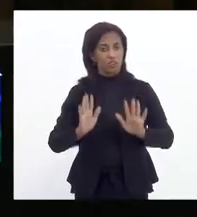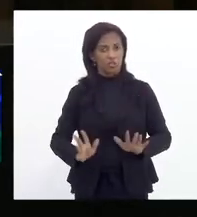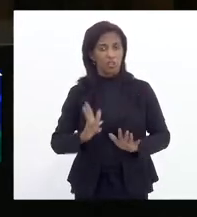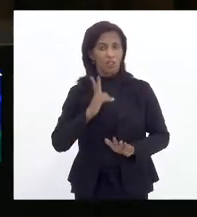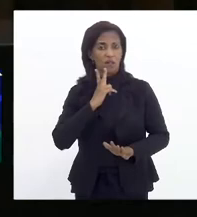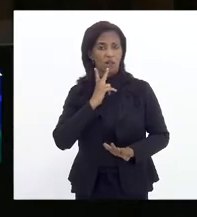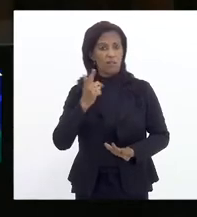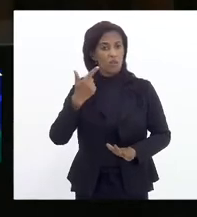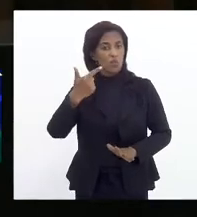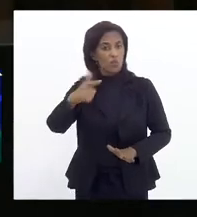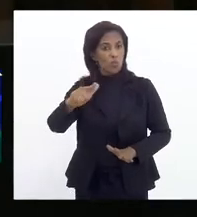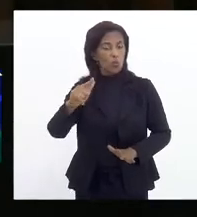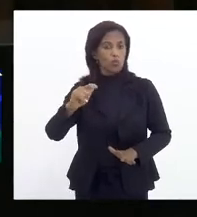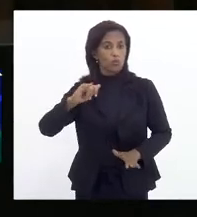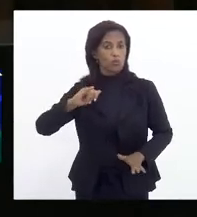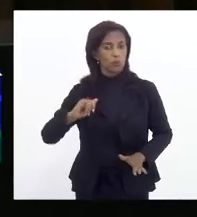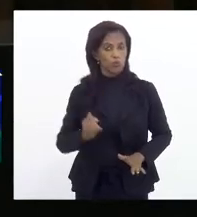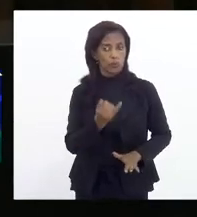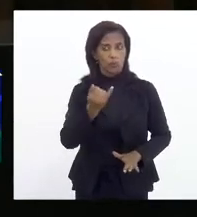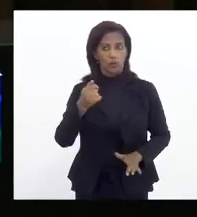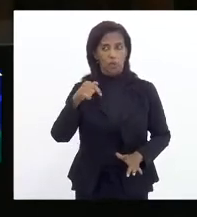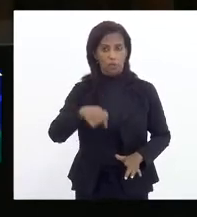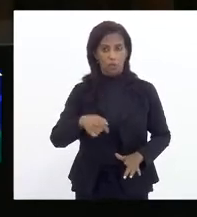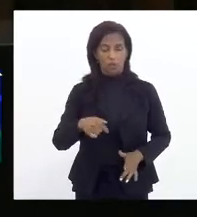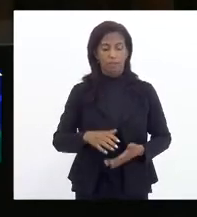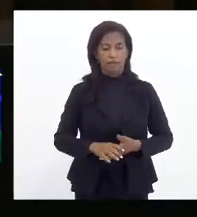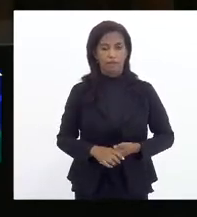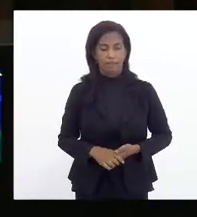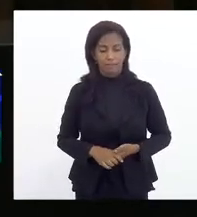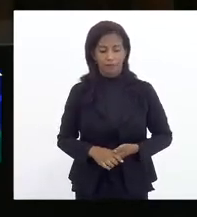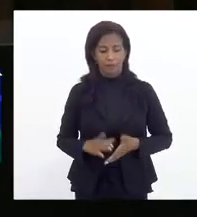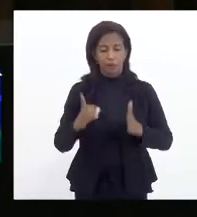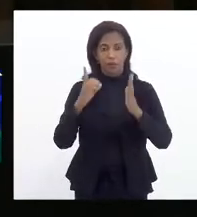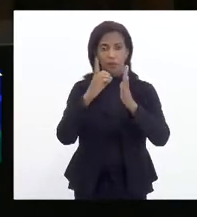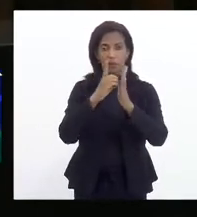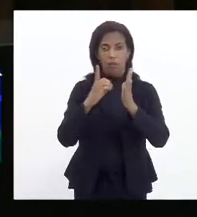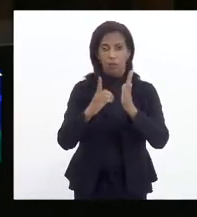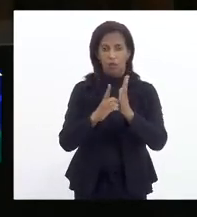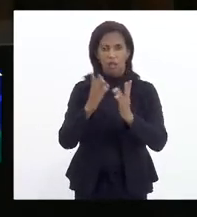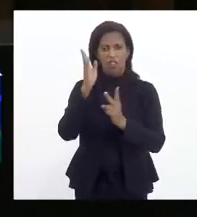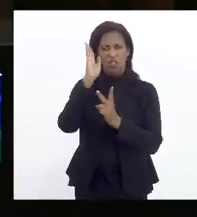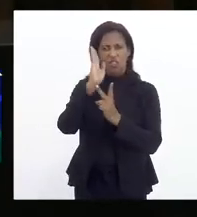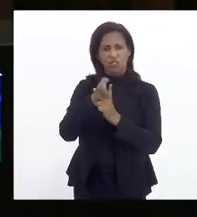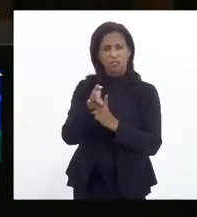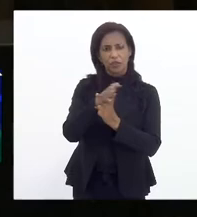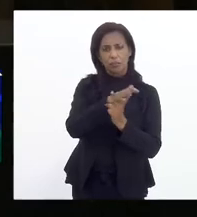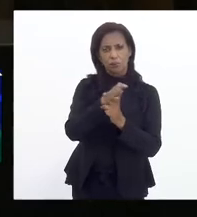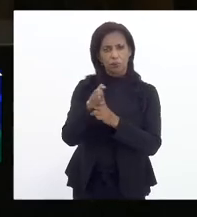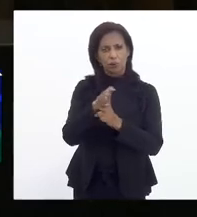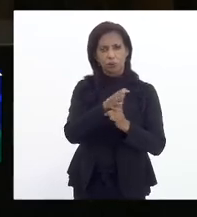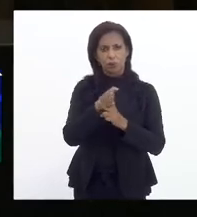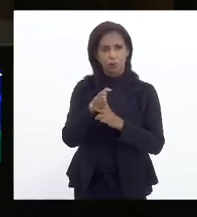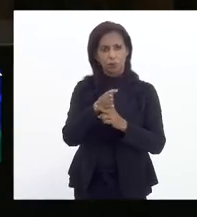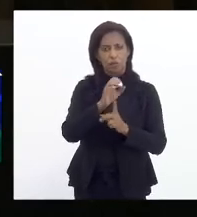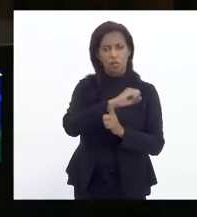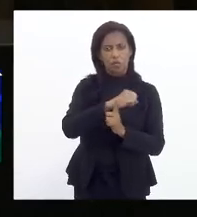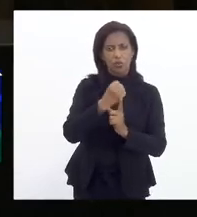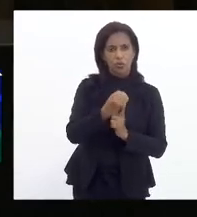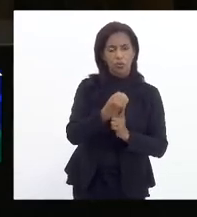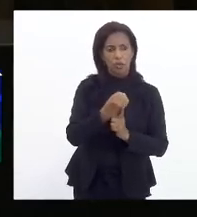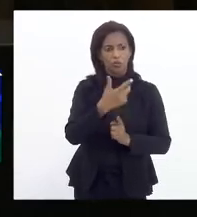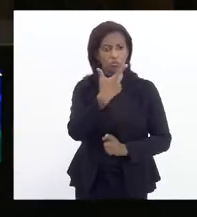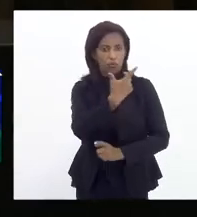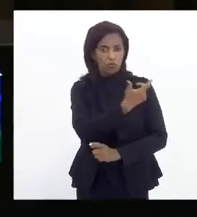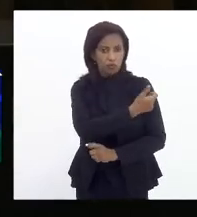em outra oportunidade e aqui repito, o decreto divide a sociedade em dois tipos, os